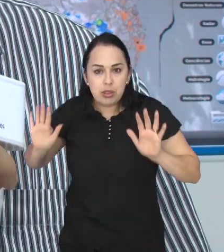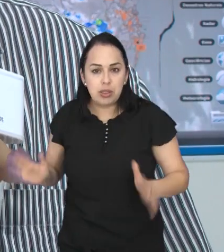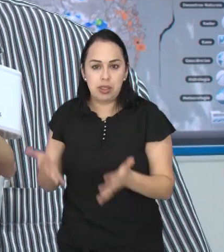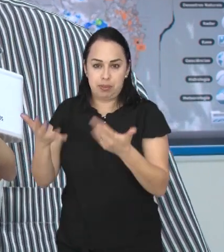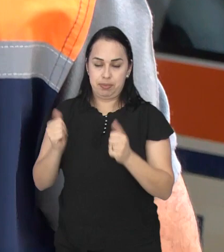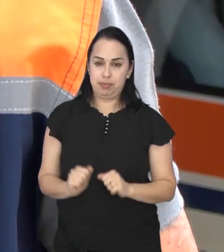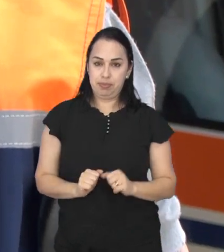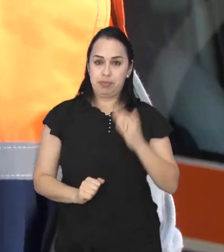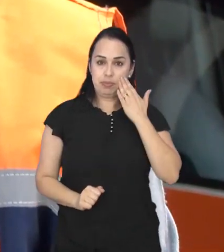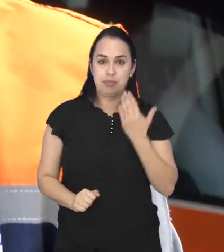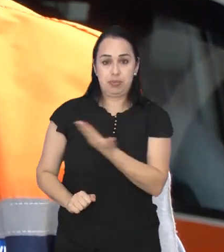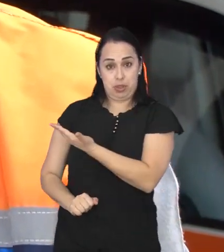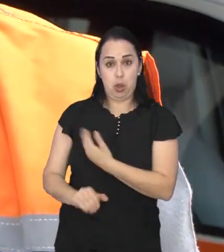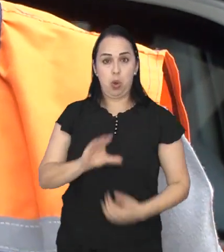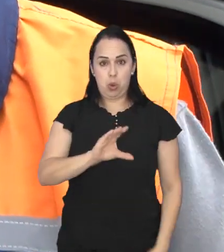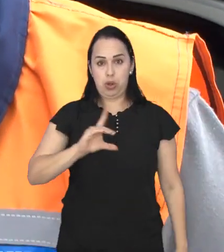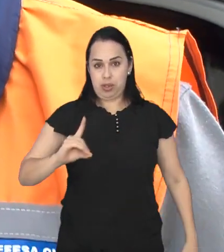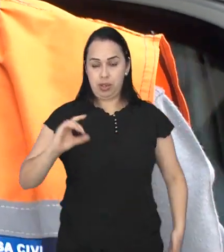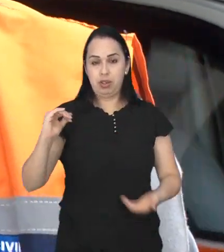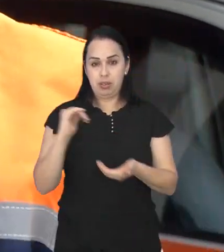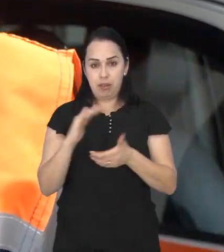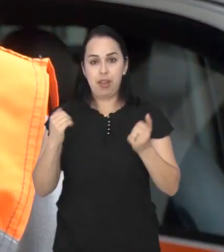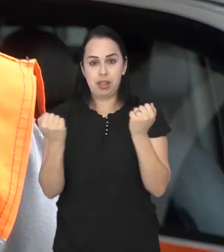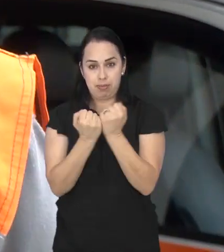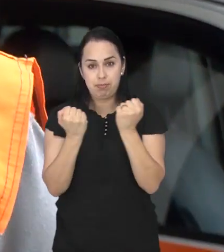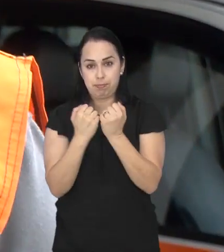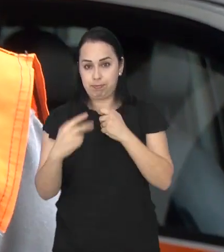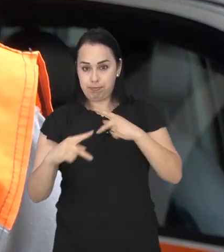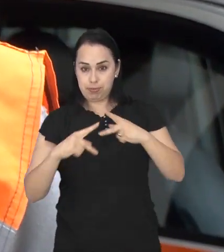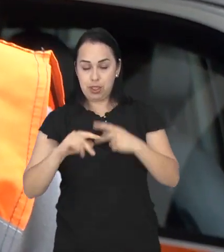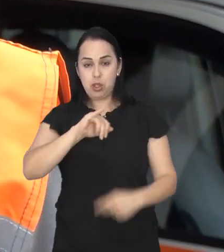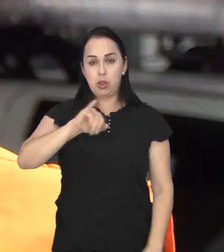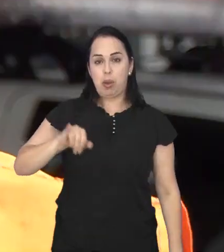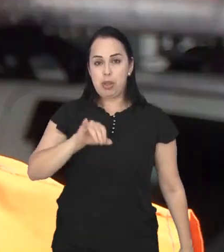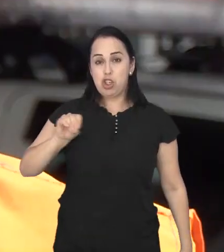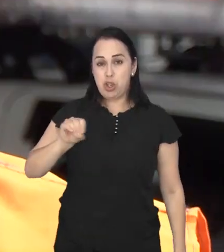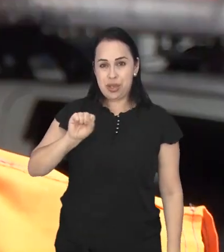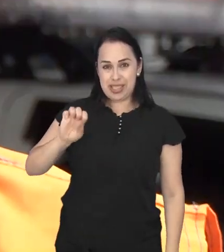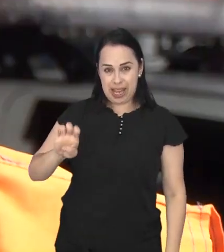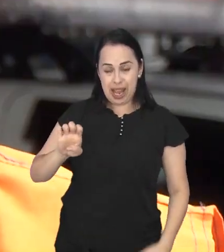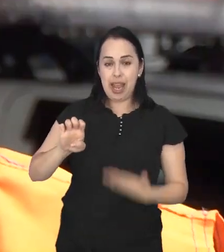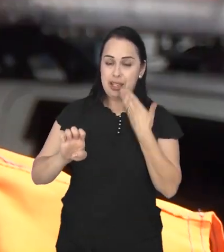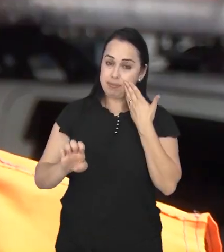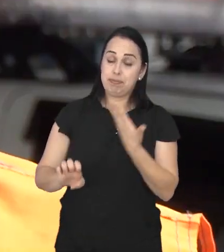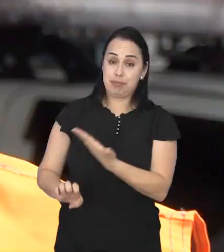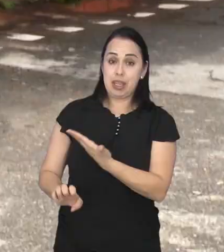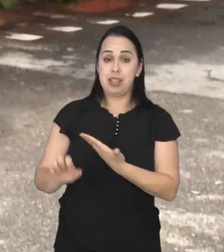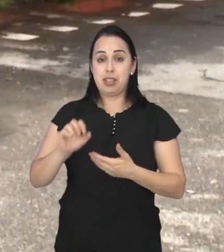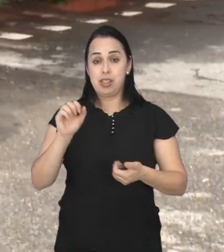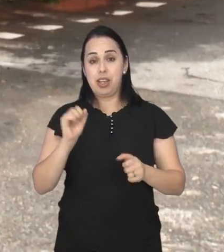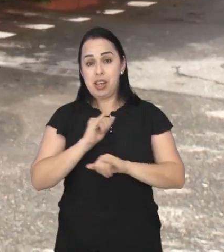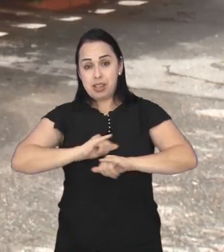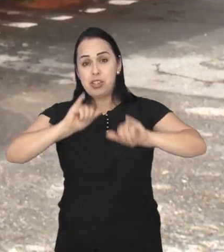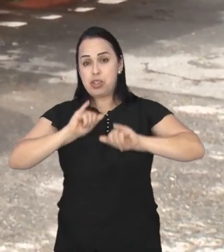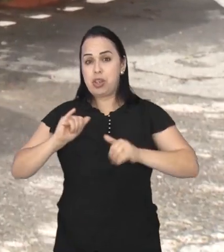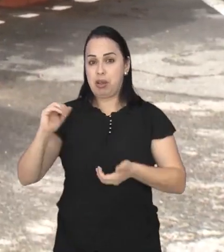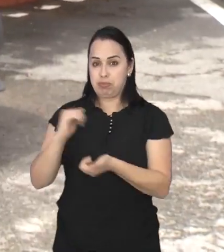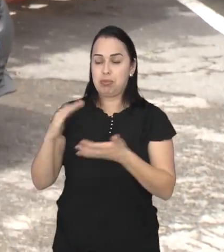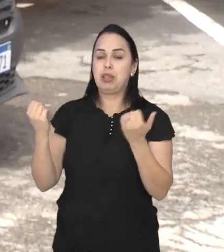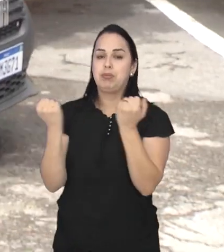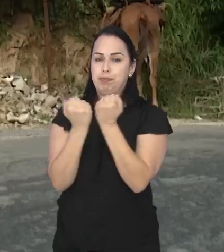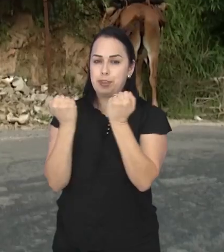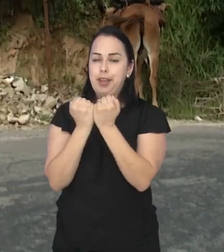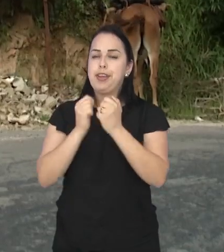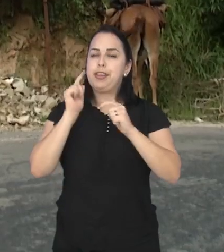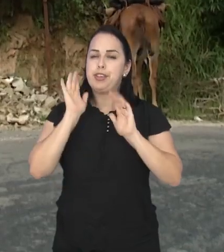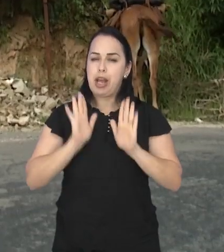lá na ponta. O coordenador da defesa civil de São José dos Campos, José Benedito da Silva, afirma que a defesa civil da